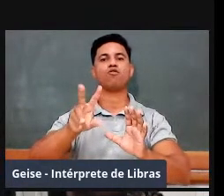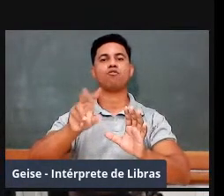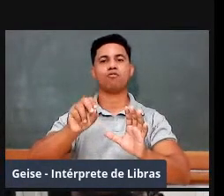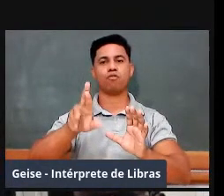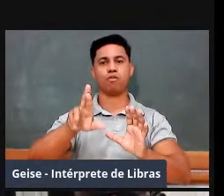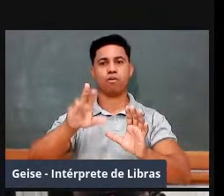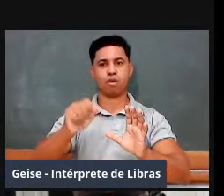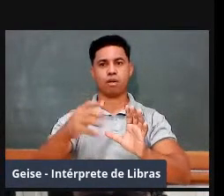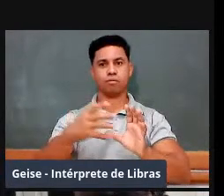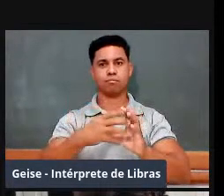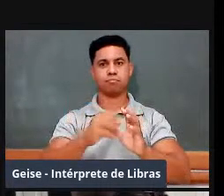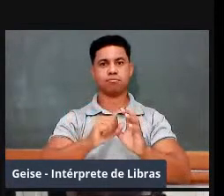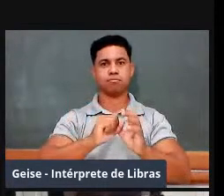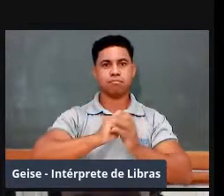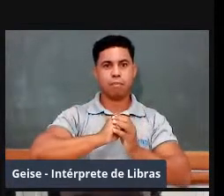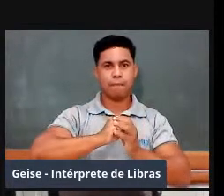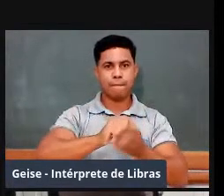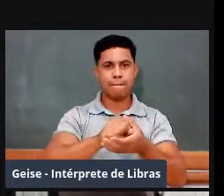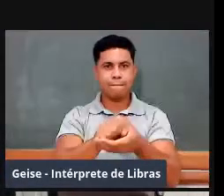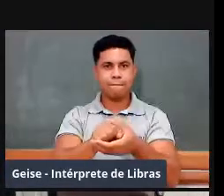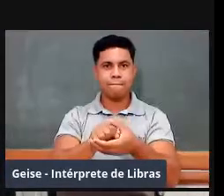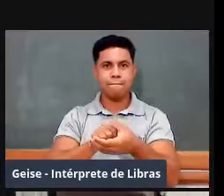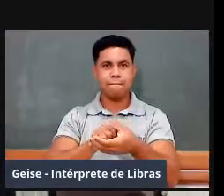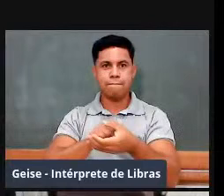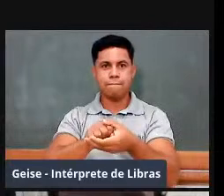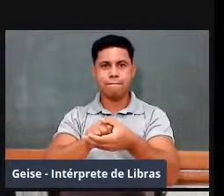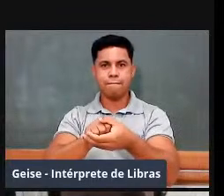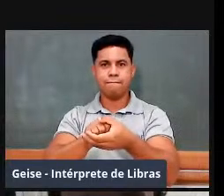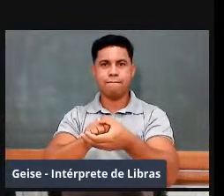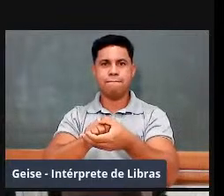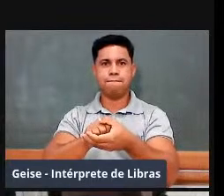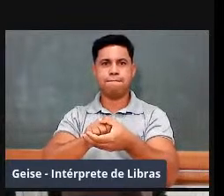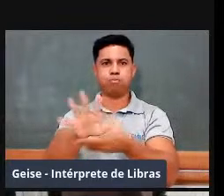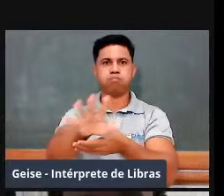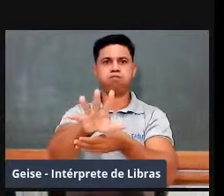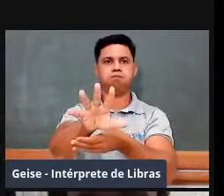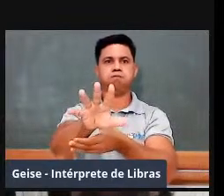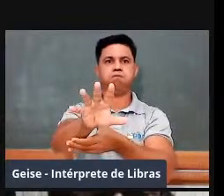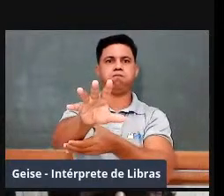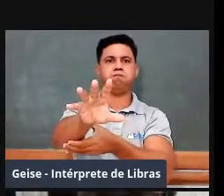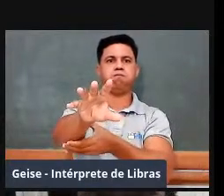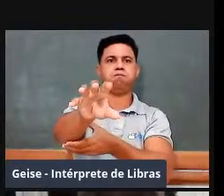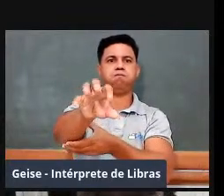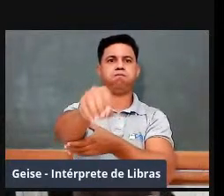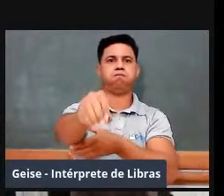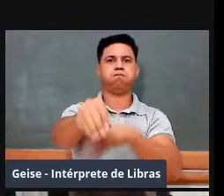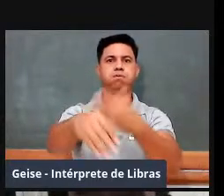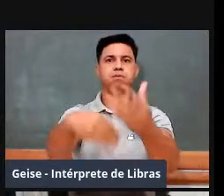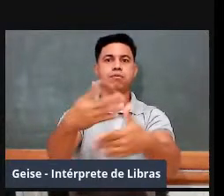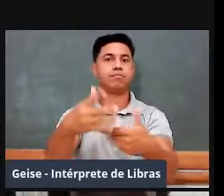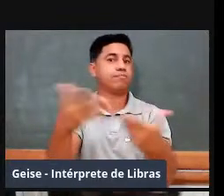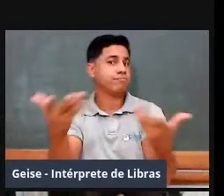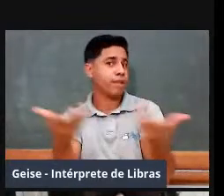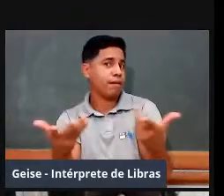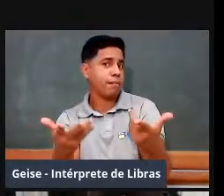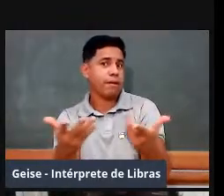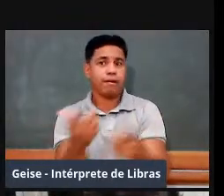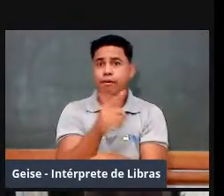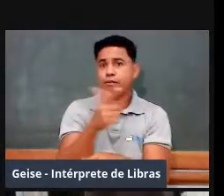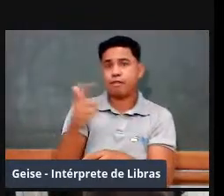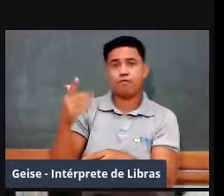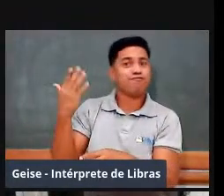canhão à pólvora. Quando não havia o canhão à pólvora, a maneira de se defender era com essas